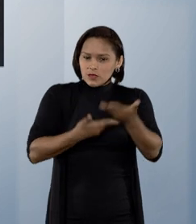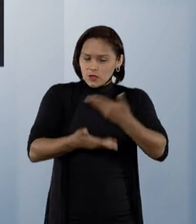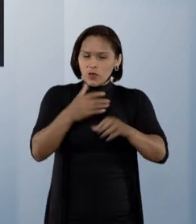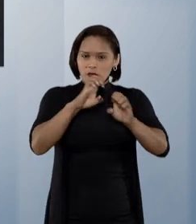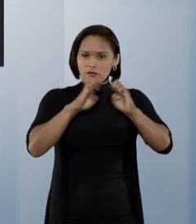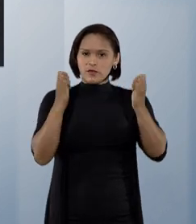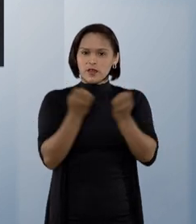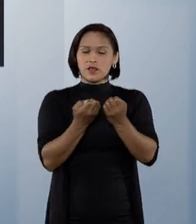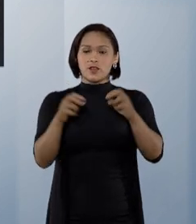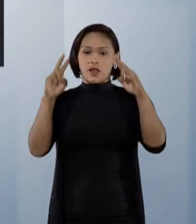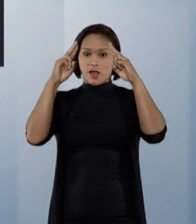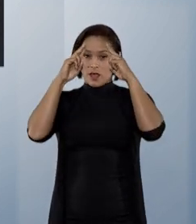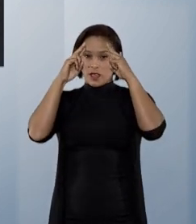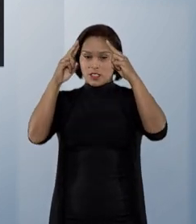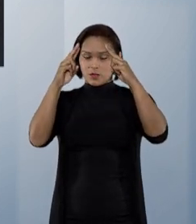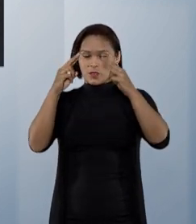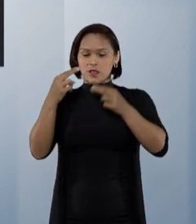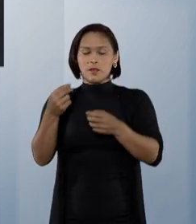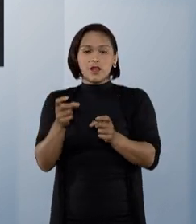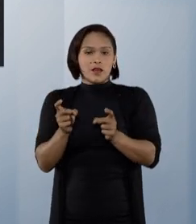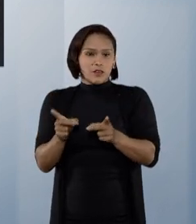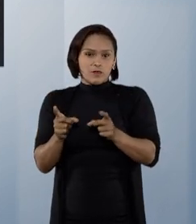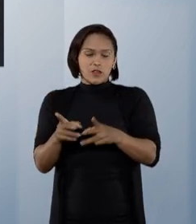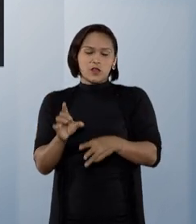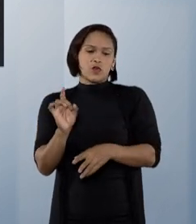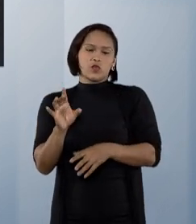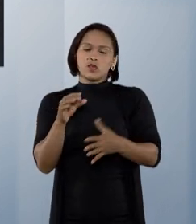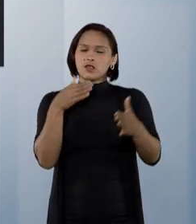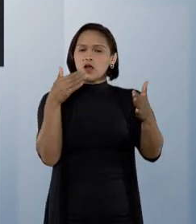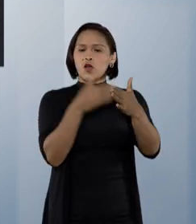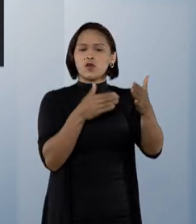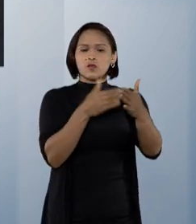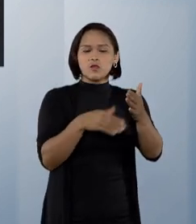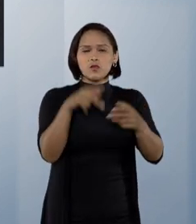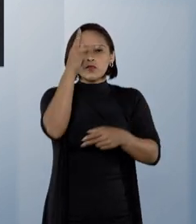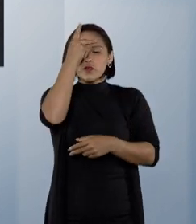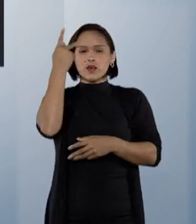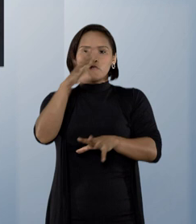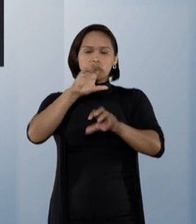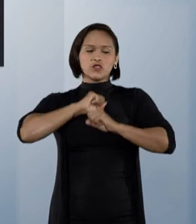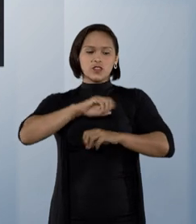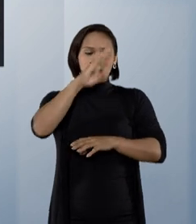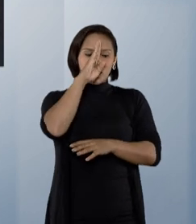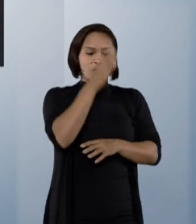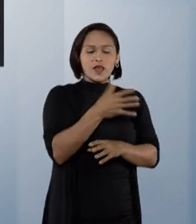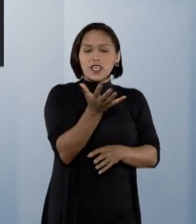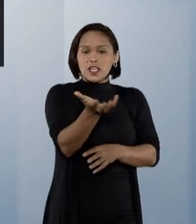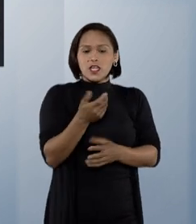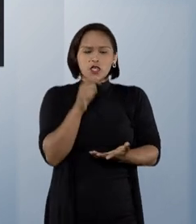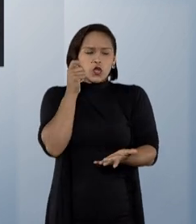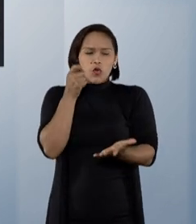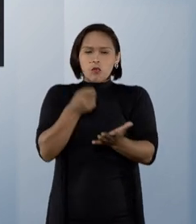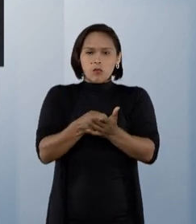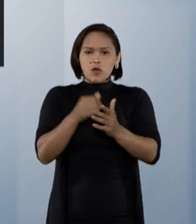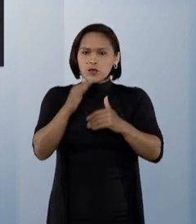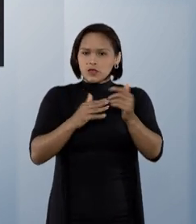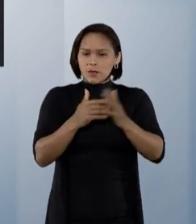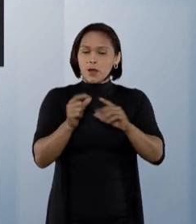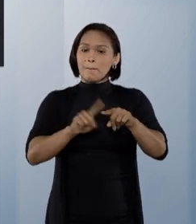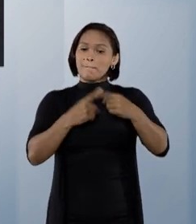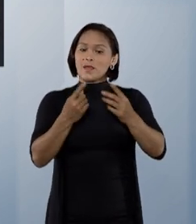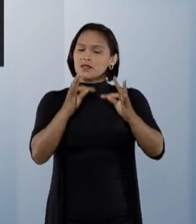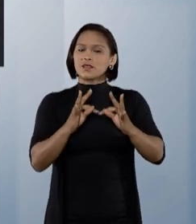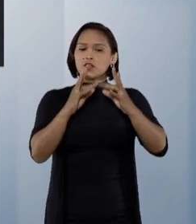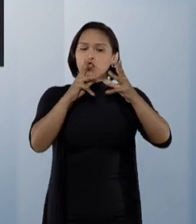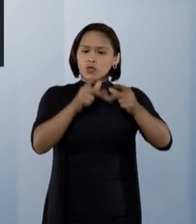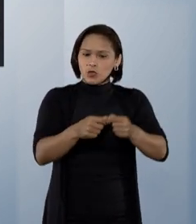seja, a responsabilidade do fornecedor não se limita ao consumidor direto, aquele que adquiriu o produto ou serviço, mas